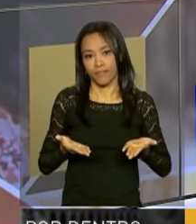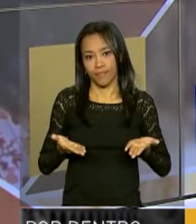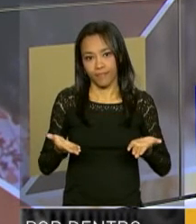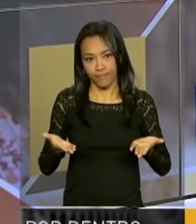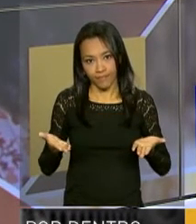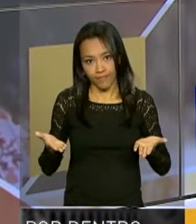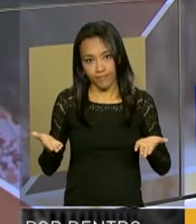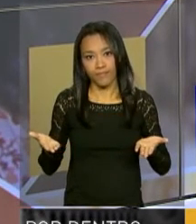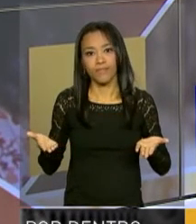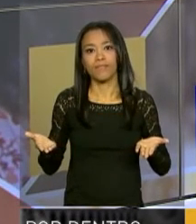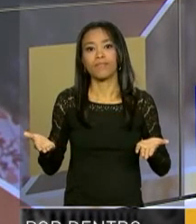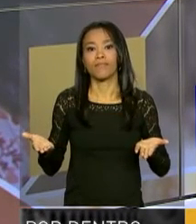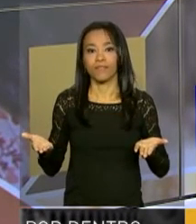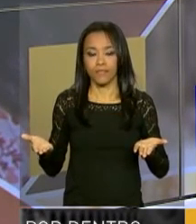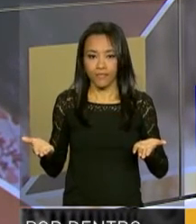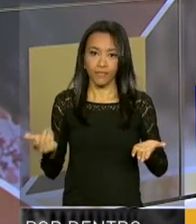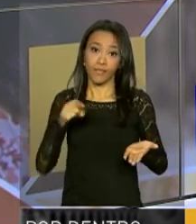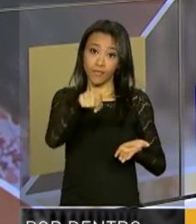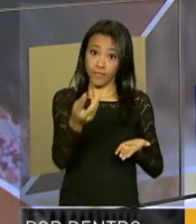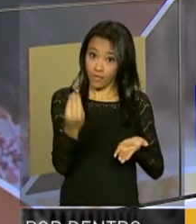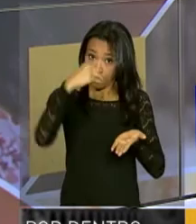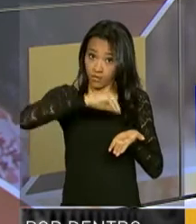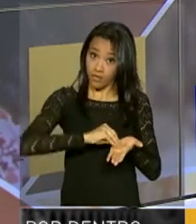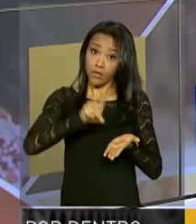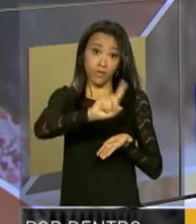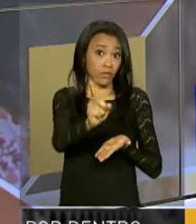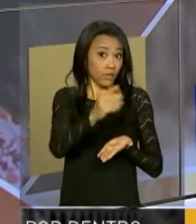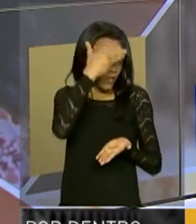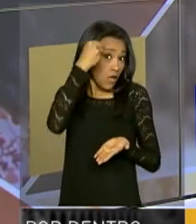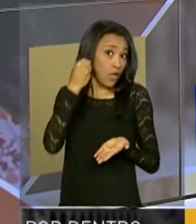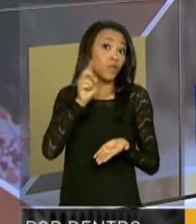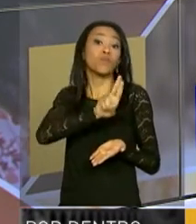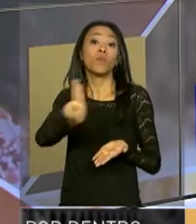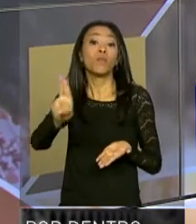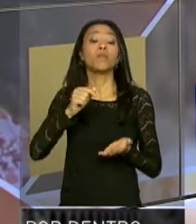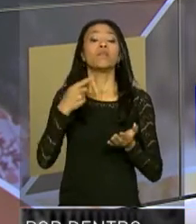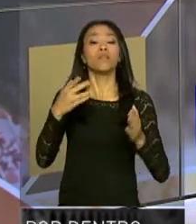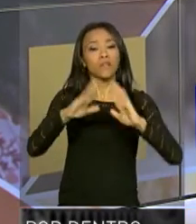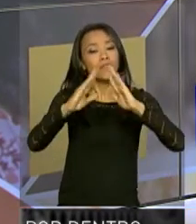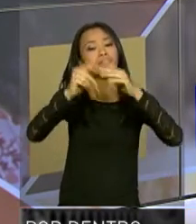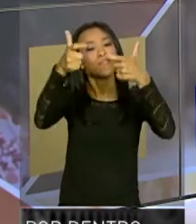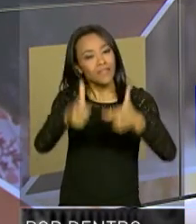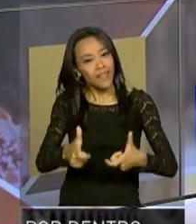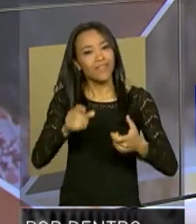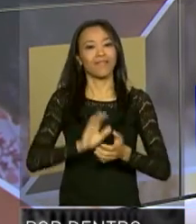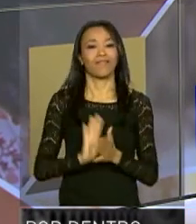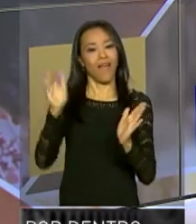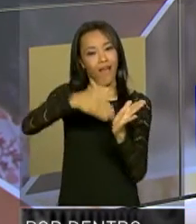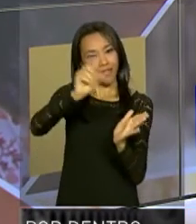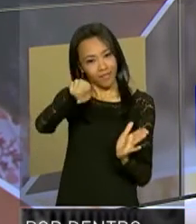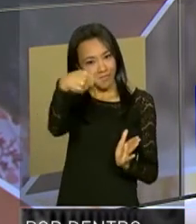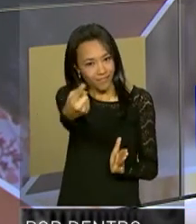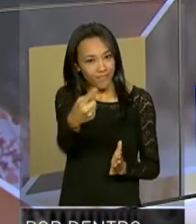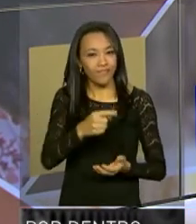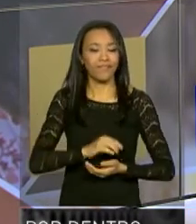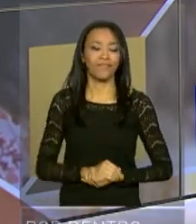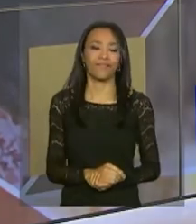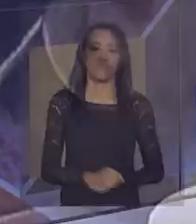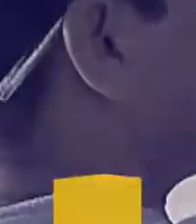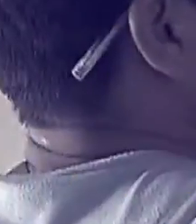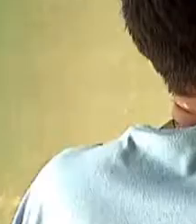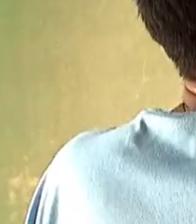arroba presidencia.gov.br. E não se esqueça de dizer o seu nome e o da sua cidade. Até breve!